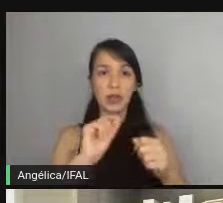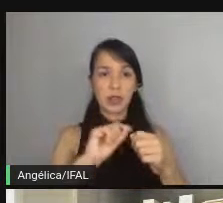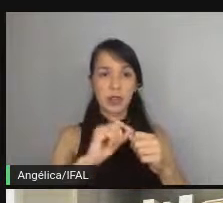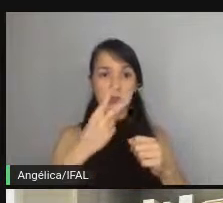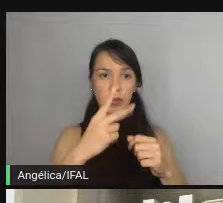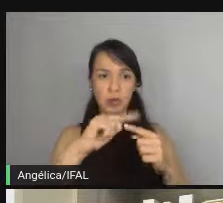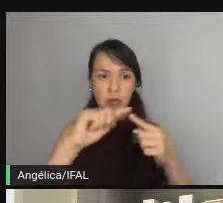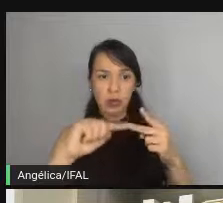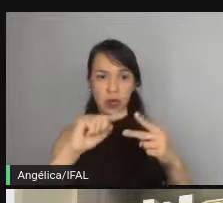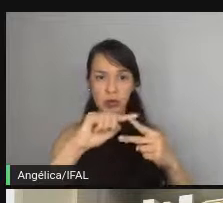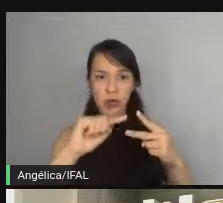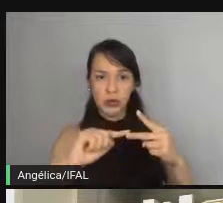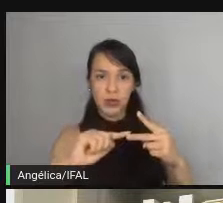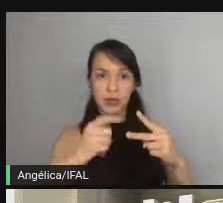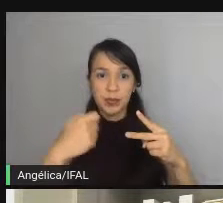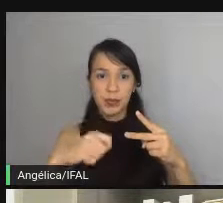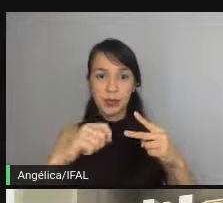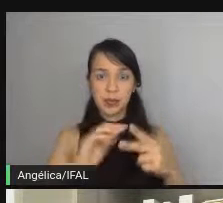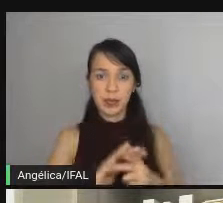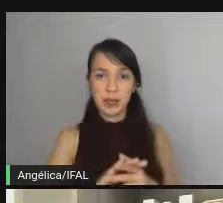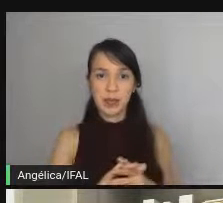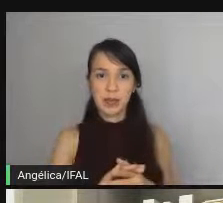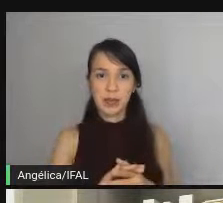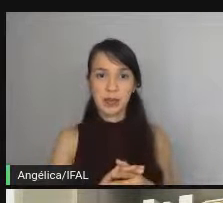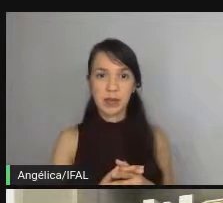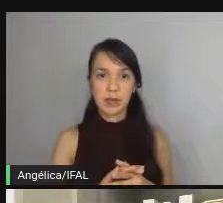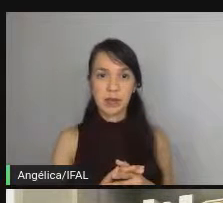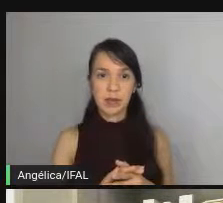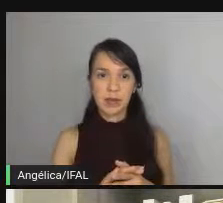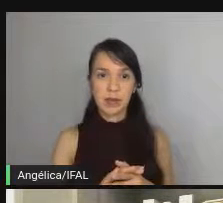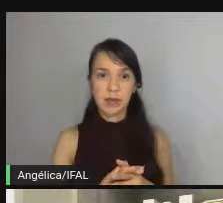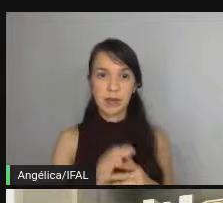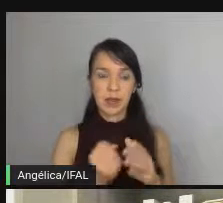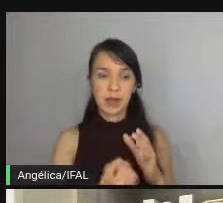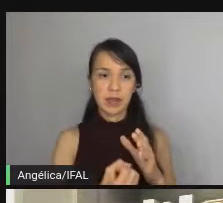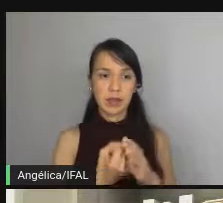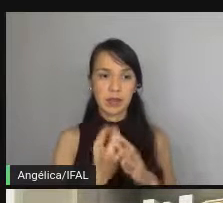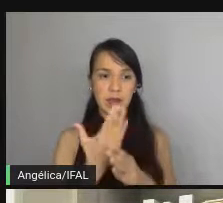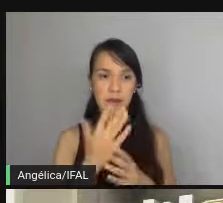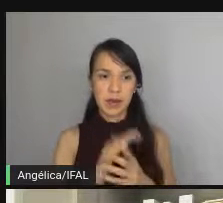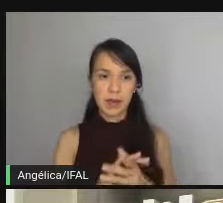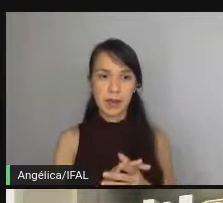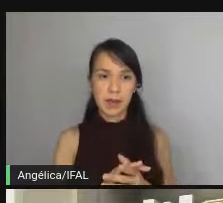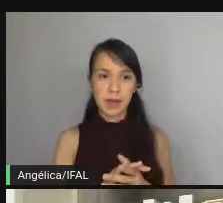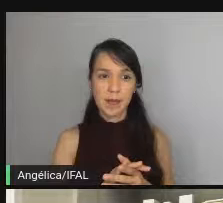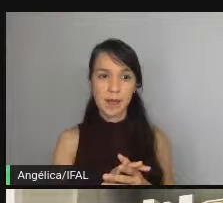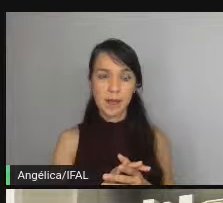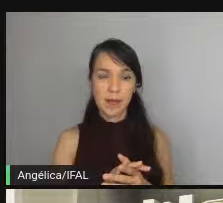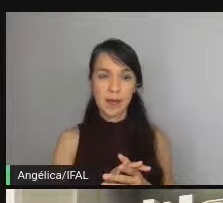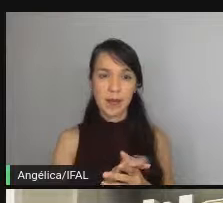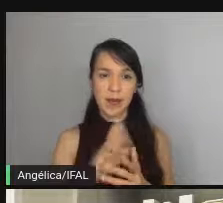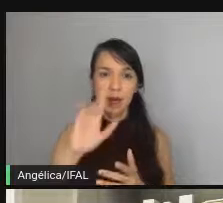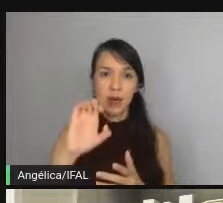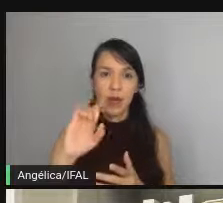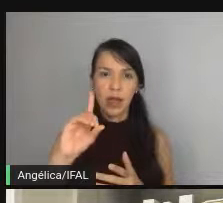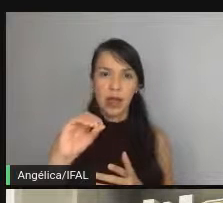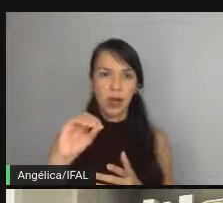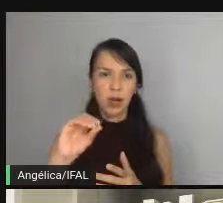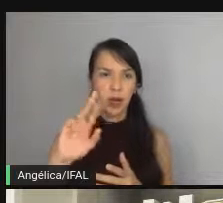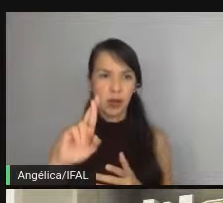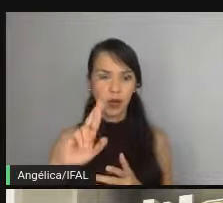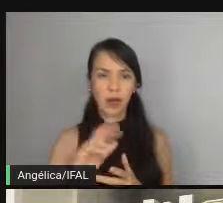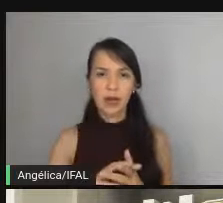a gente precisa criar um recorder que vai ser